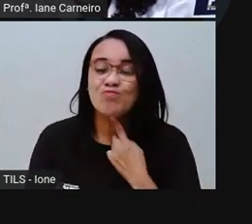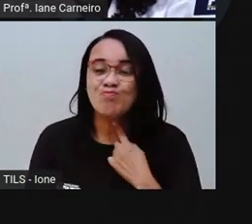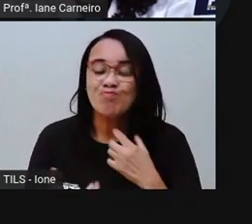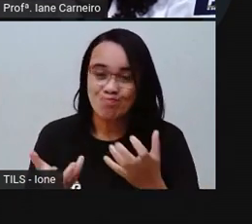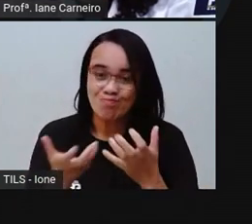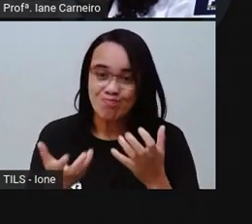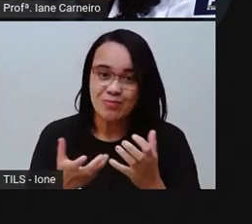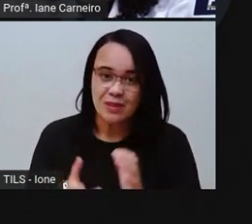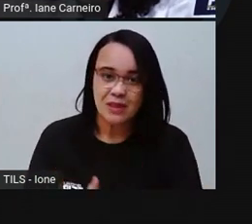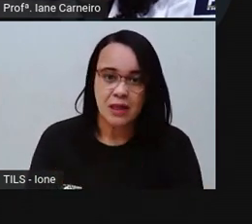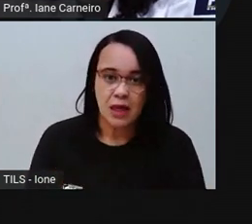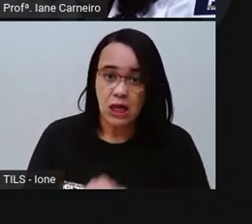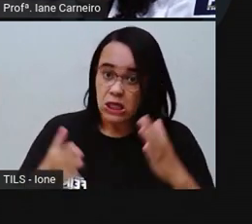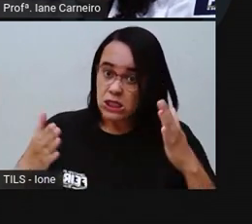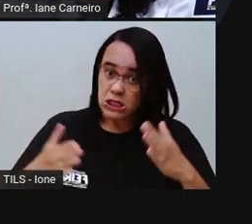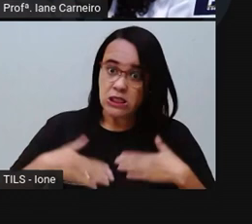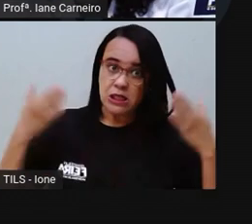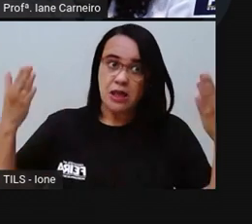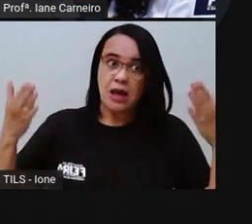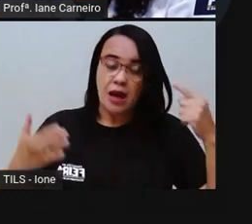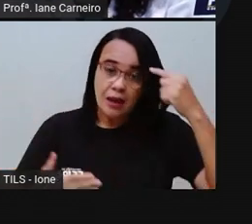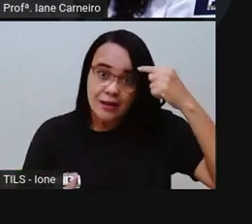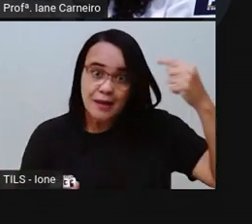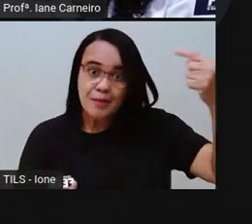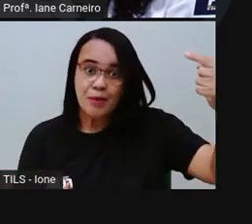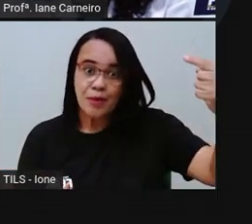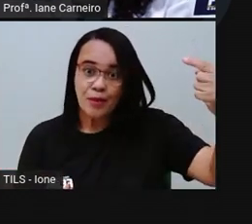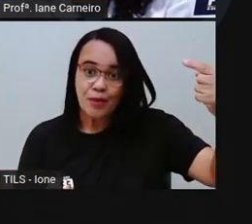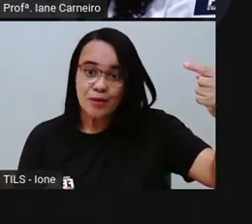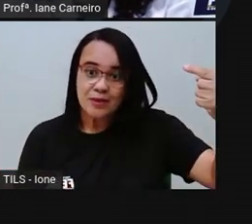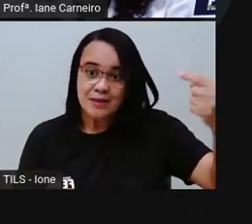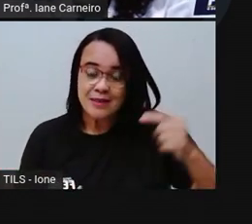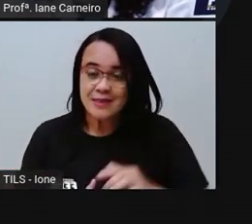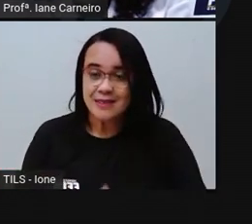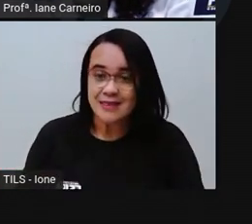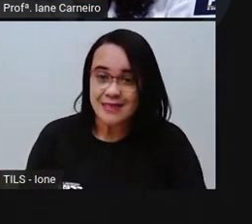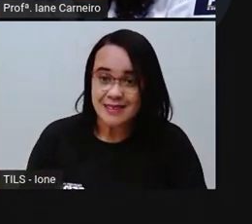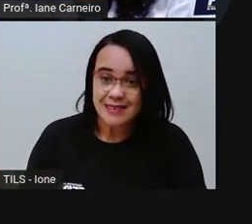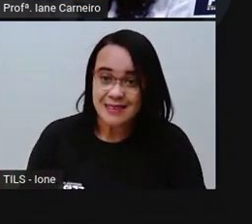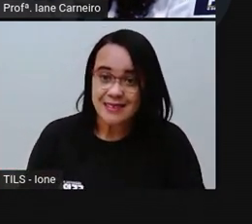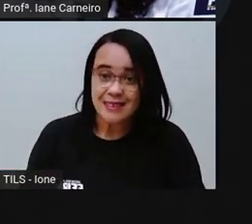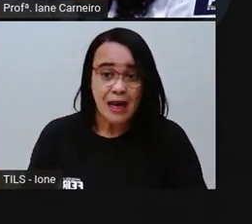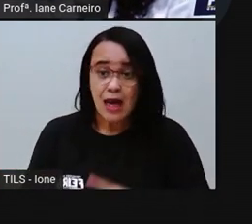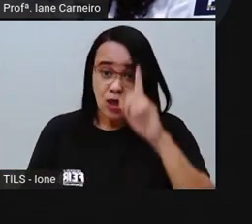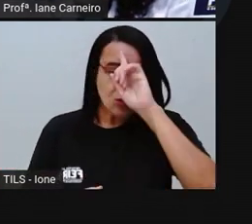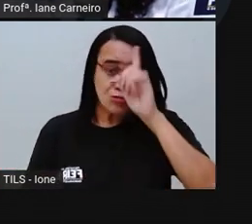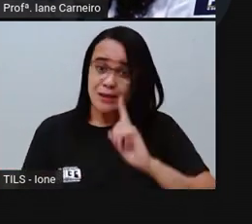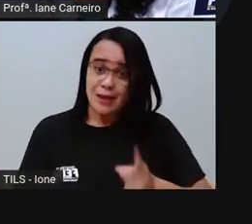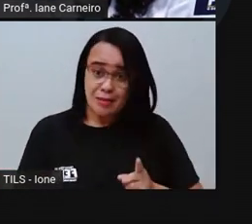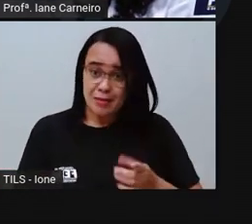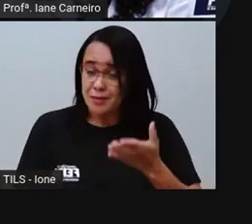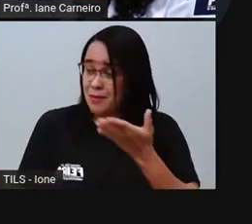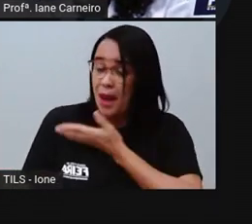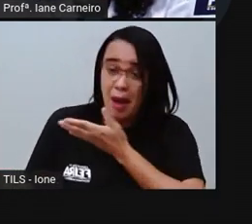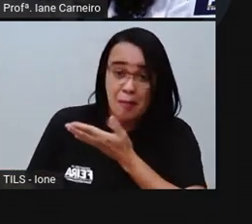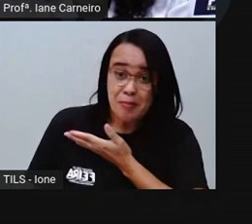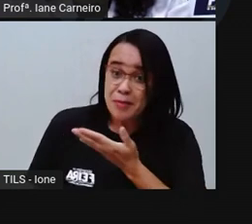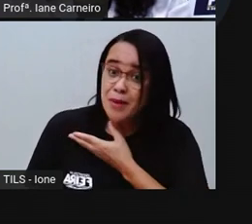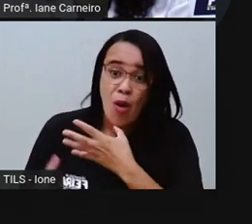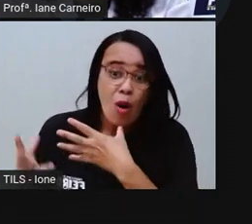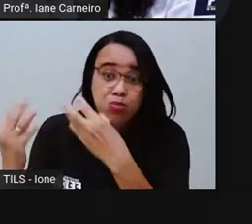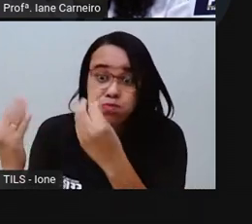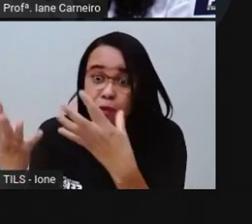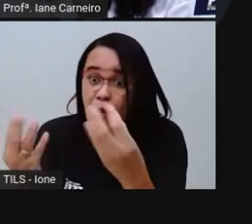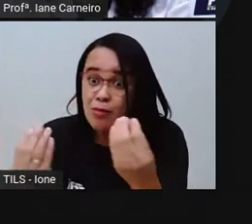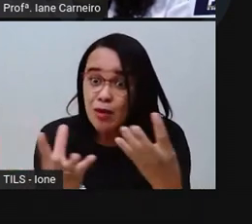deu conta do que havia acontecido. Ela não sabia que tinha tantos amigos na floresta e que tudo que